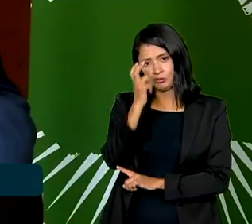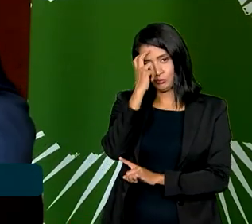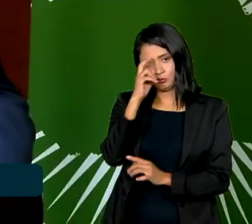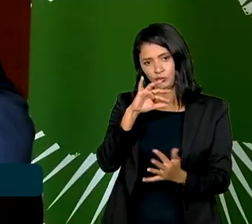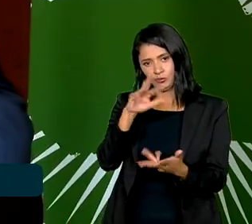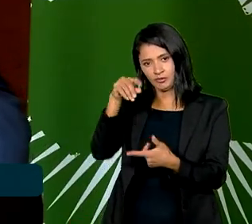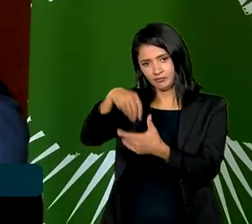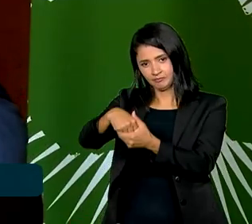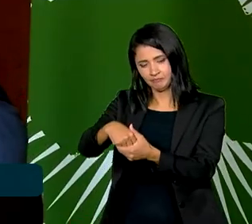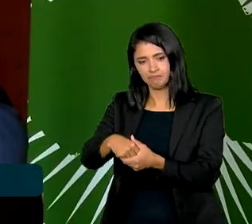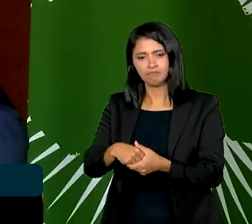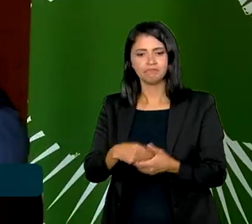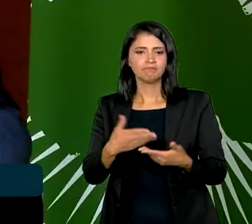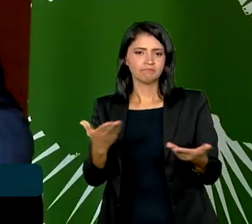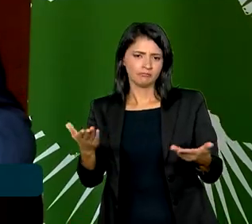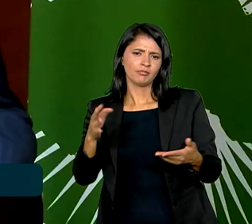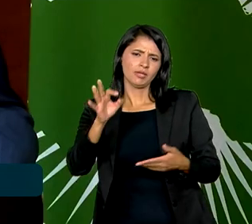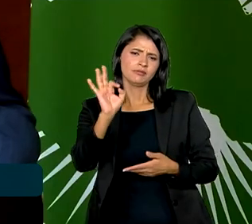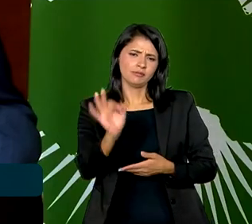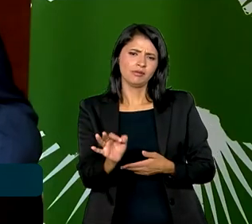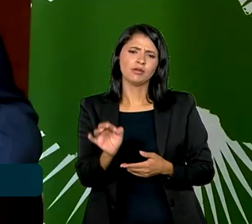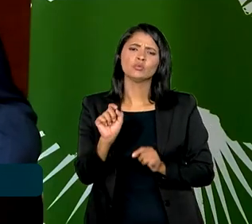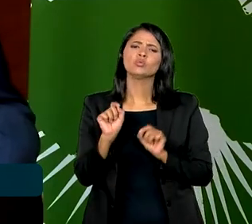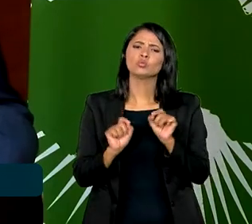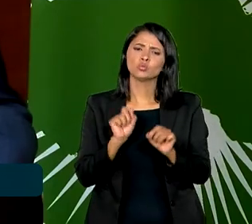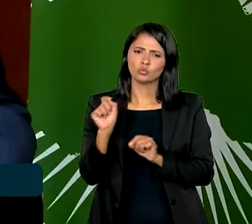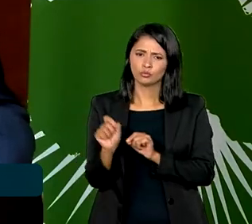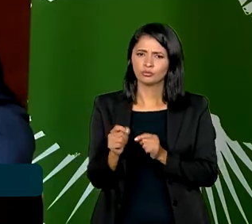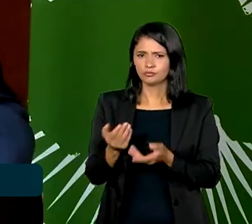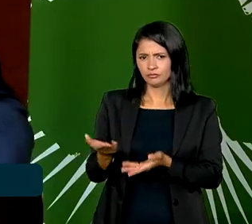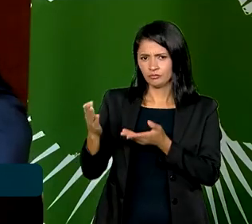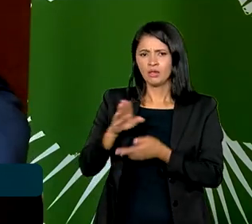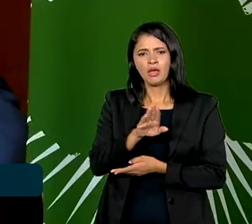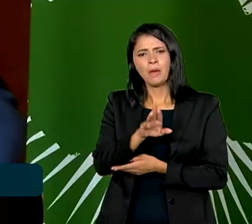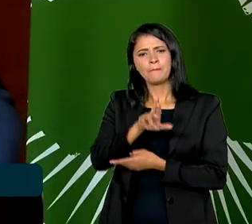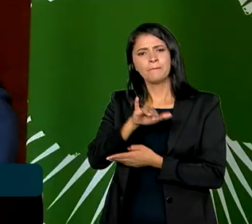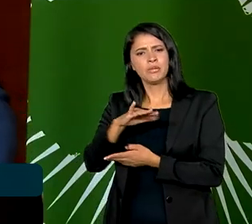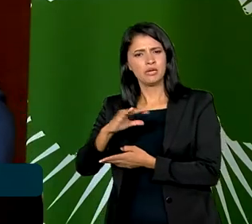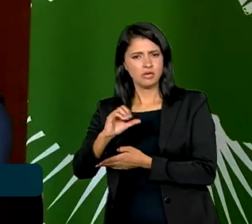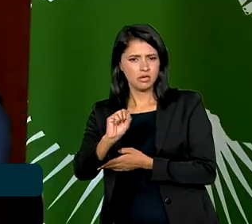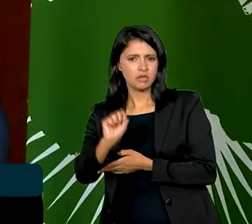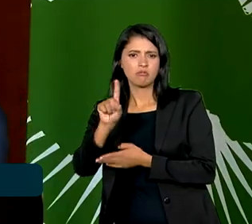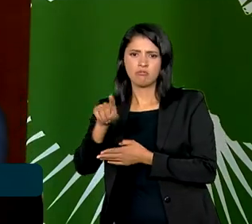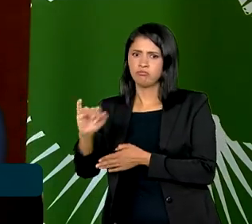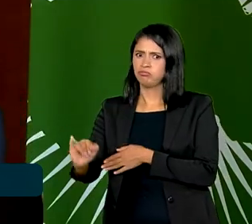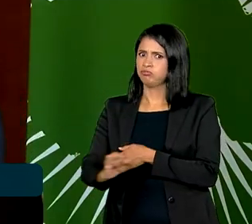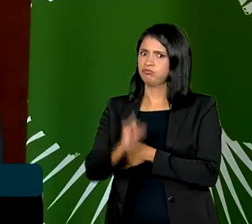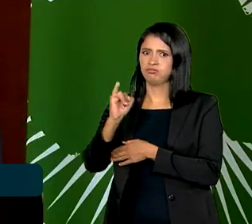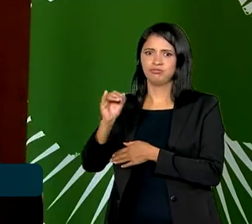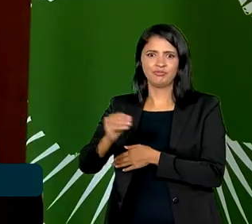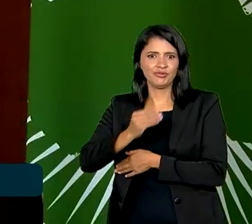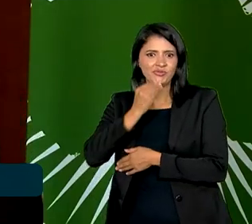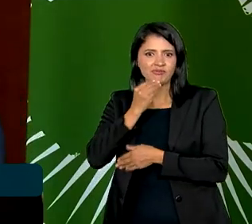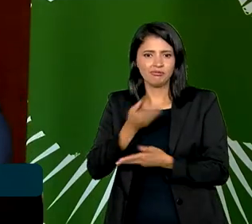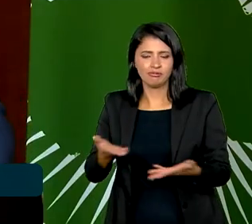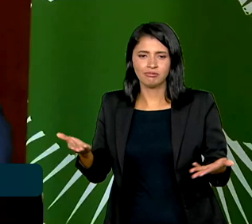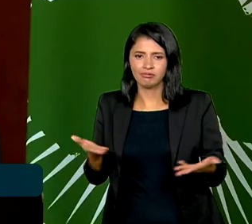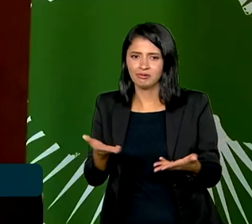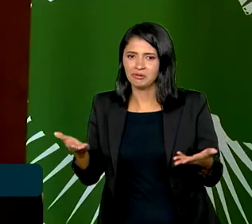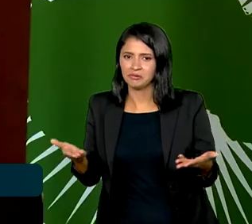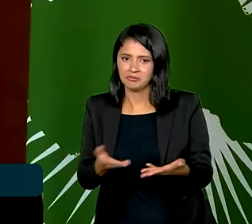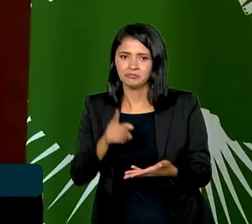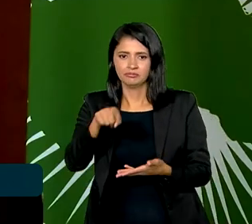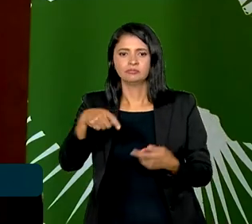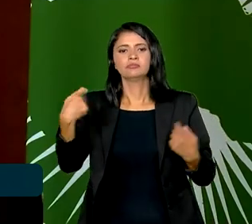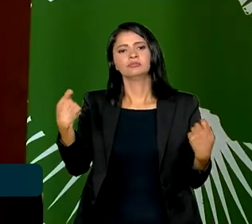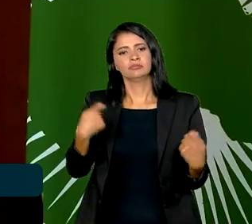mundial. Obviamente que os BRICS é uma oportunidade excepcional. Nós achamos que é